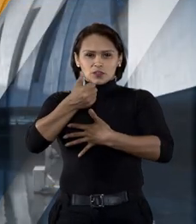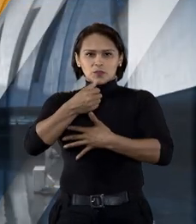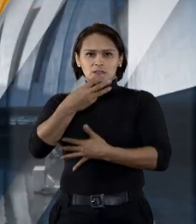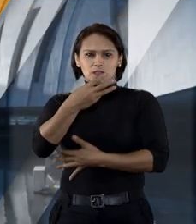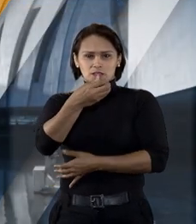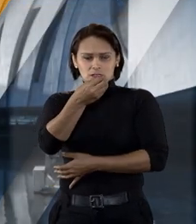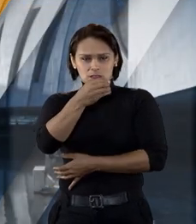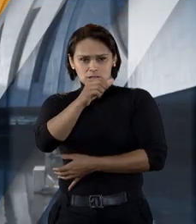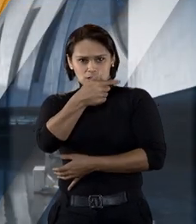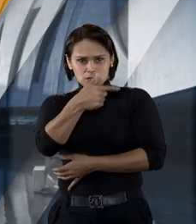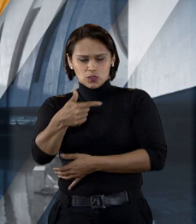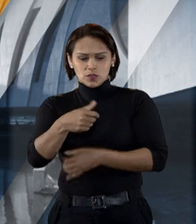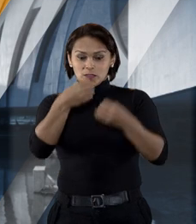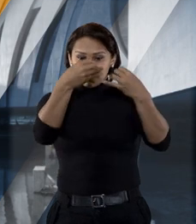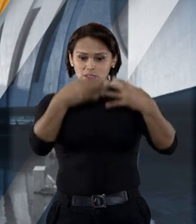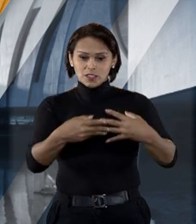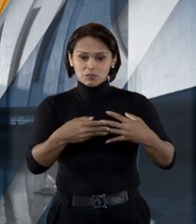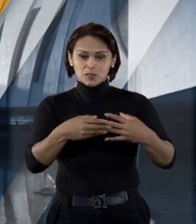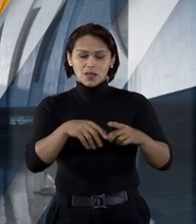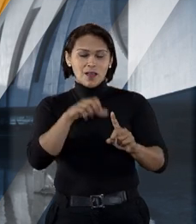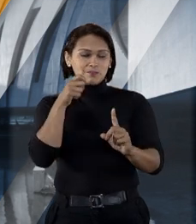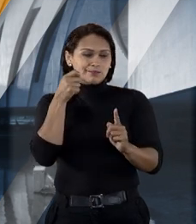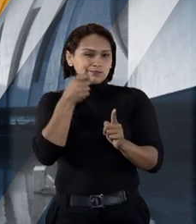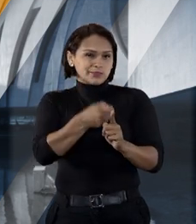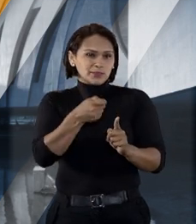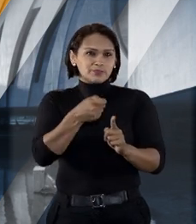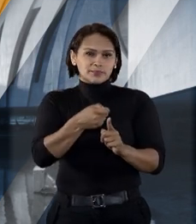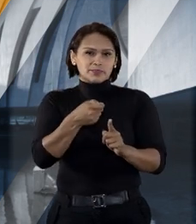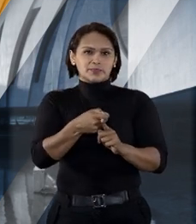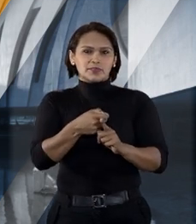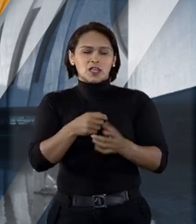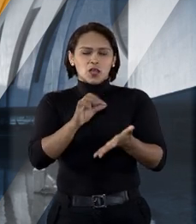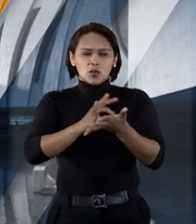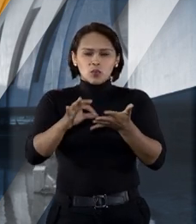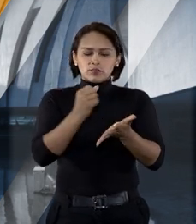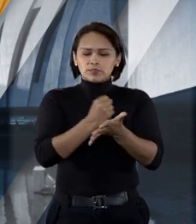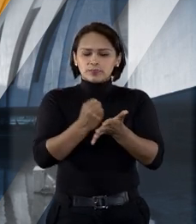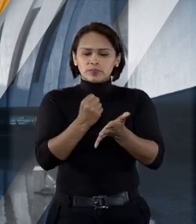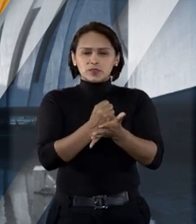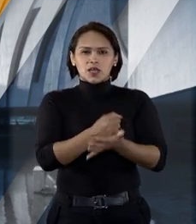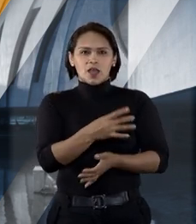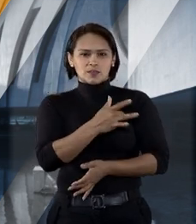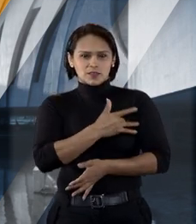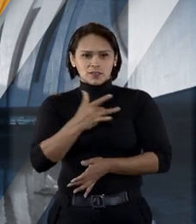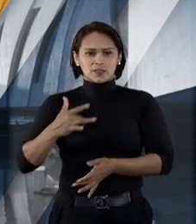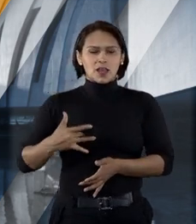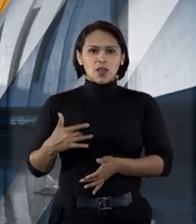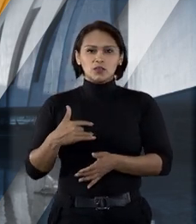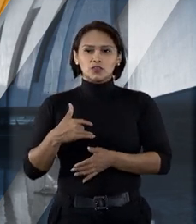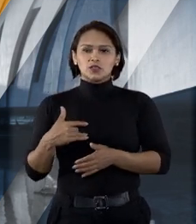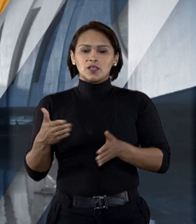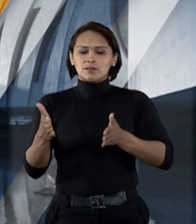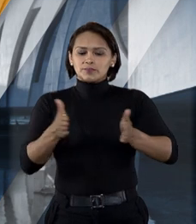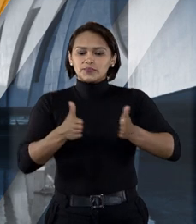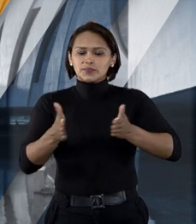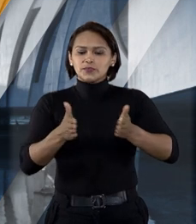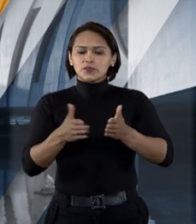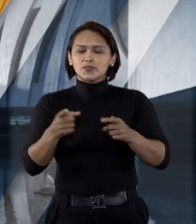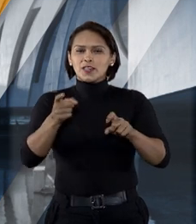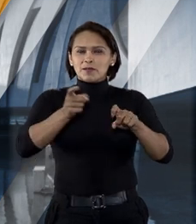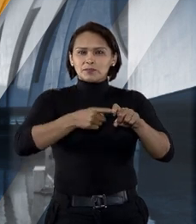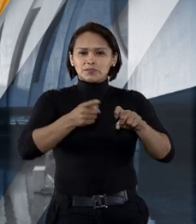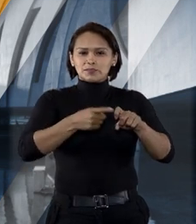súmula 302 diz que é abusiva a cláusula contratual de plano de saúde que limita, no tempo, a